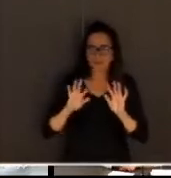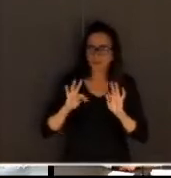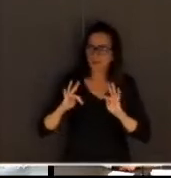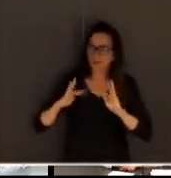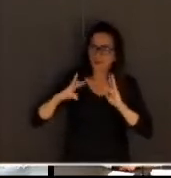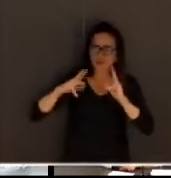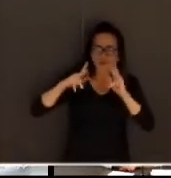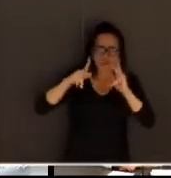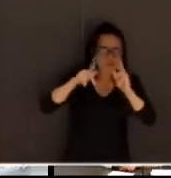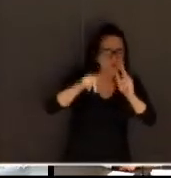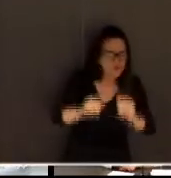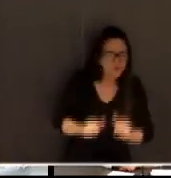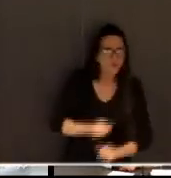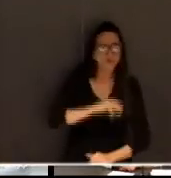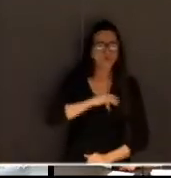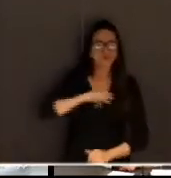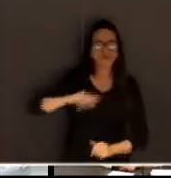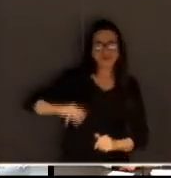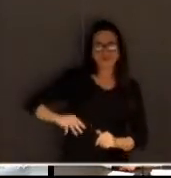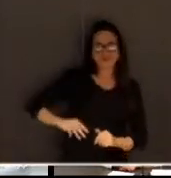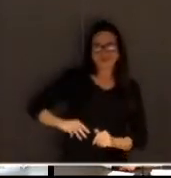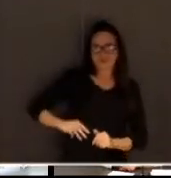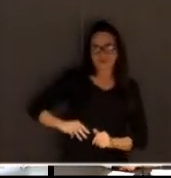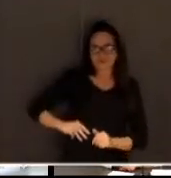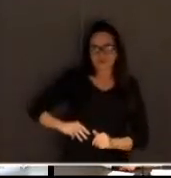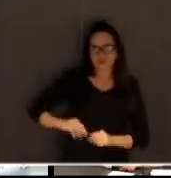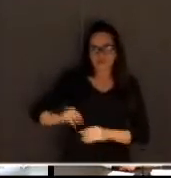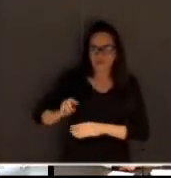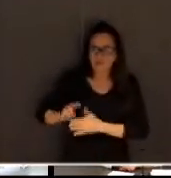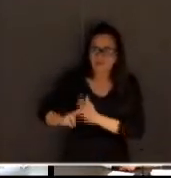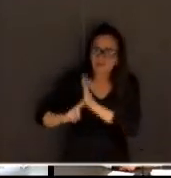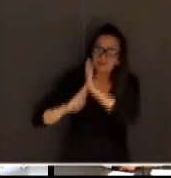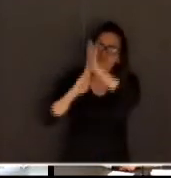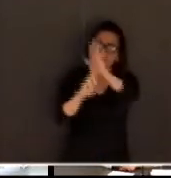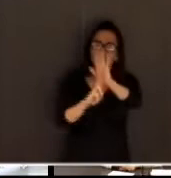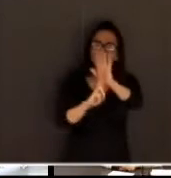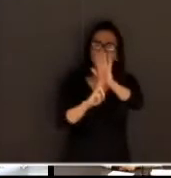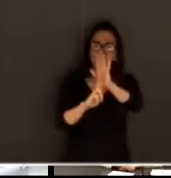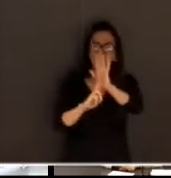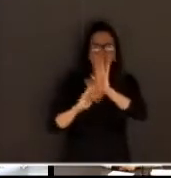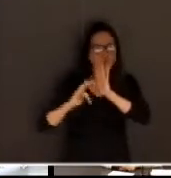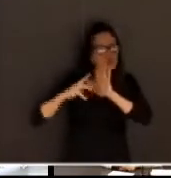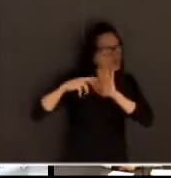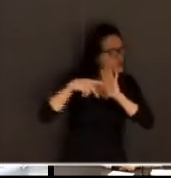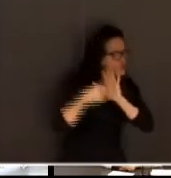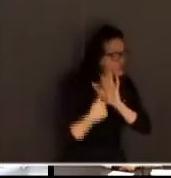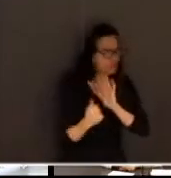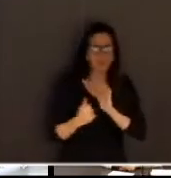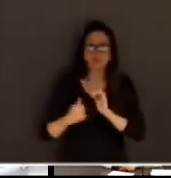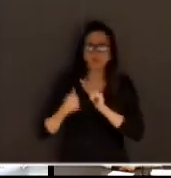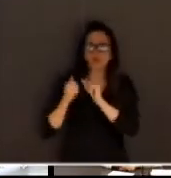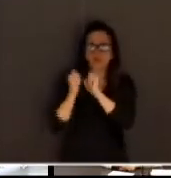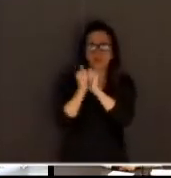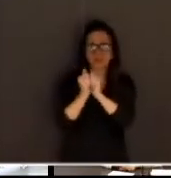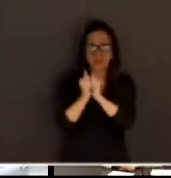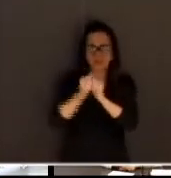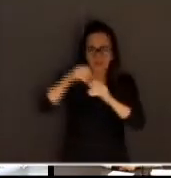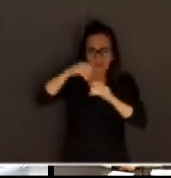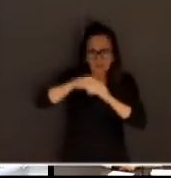brasileiros estavam lá, representados. Todos os tribunais de justiça do Brasil estavam lá, representados por um juiz.